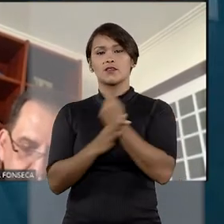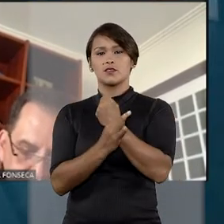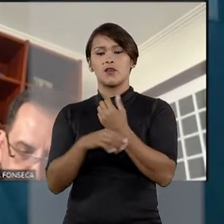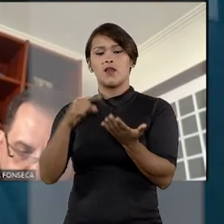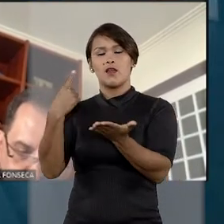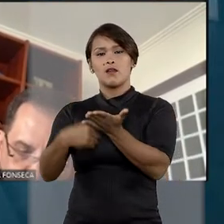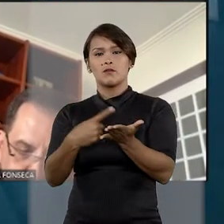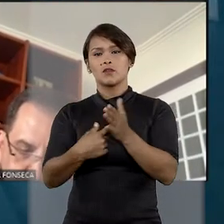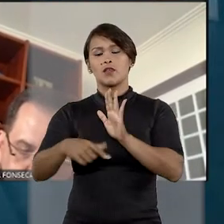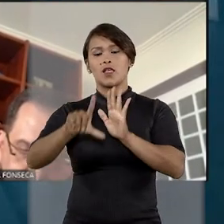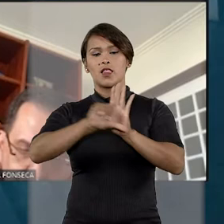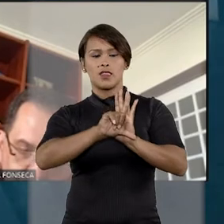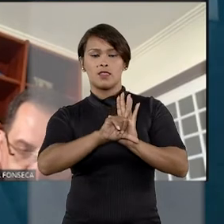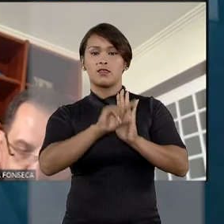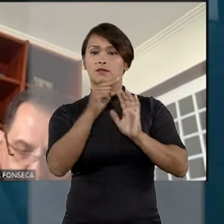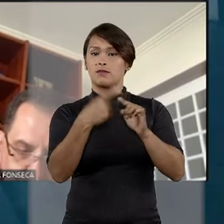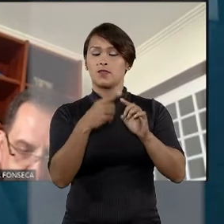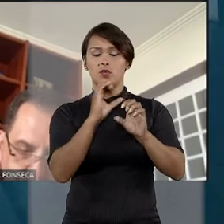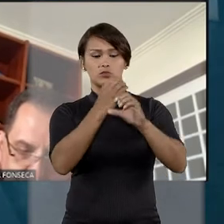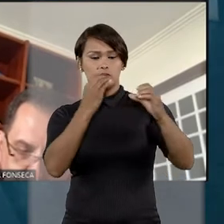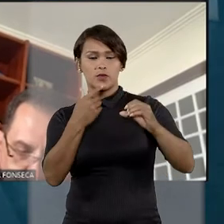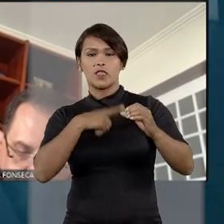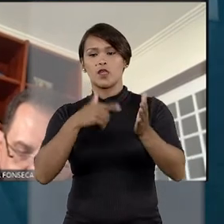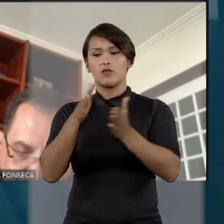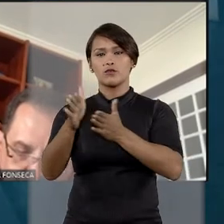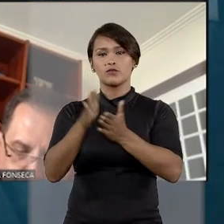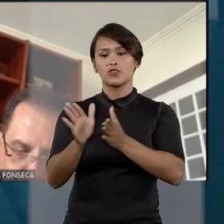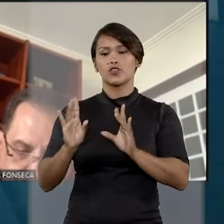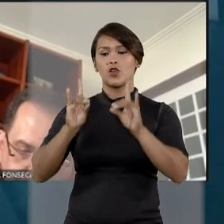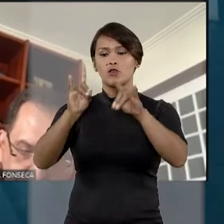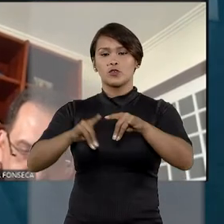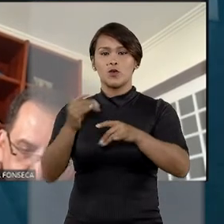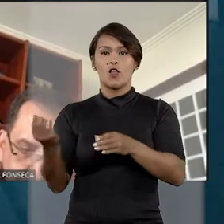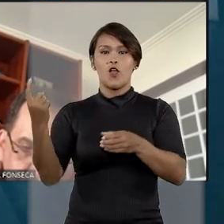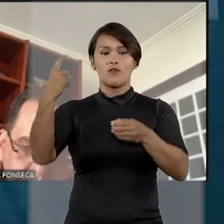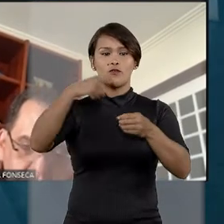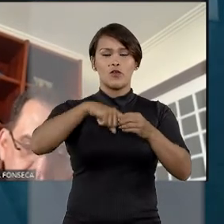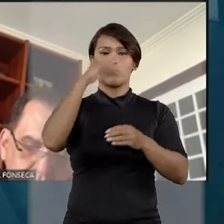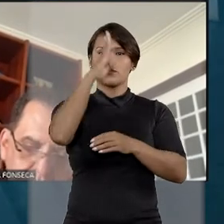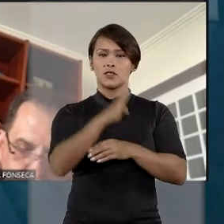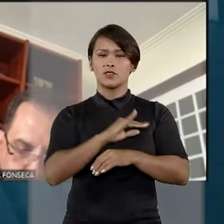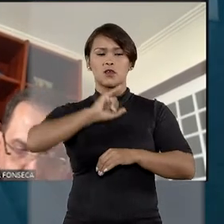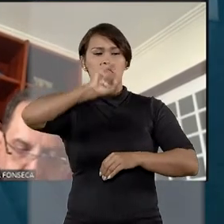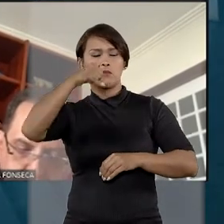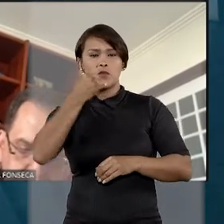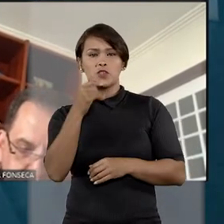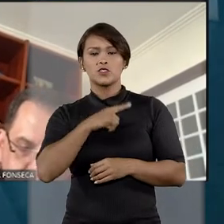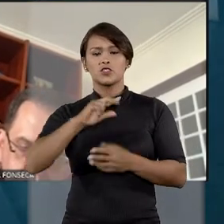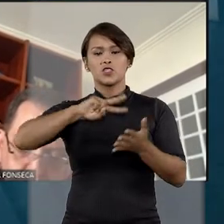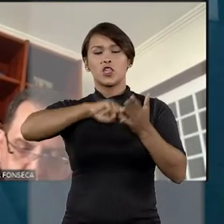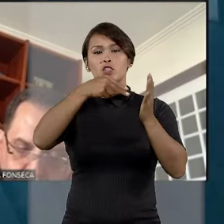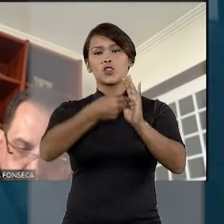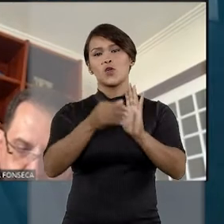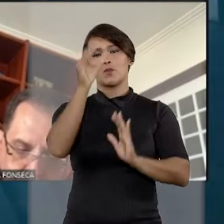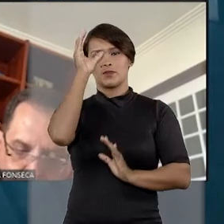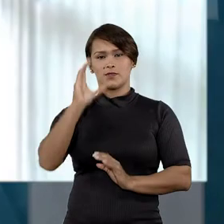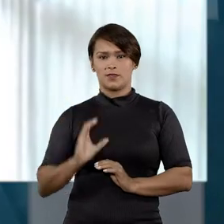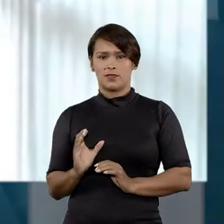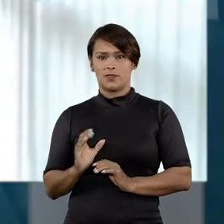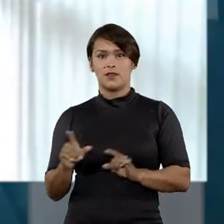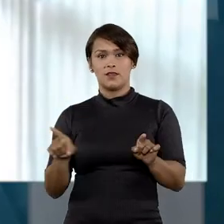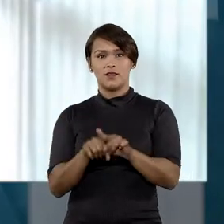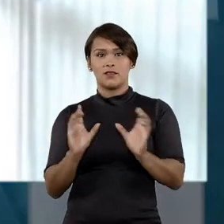assegurar a aplicação da lei, pois o engenheiro teria fugido de Sidney para o Brasil, se aproveitando de ter dupla cidadania.